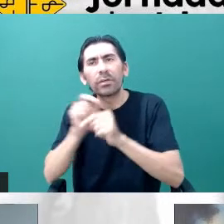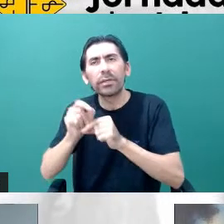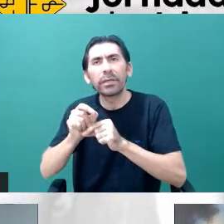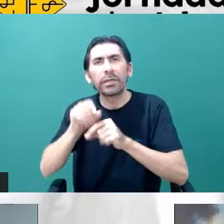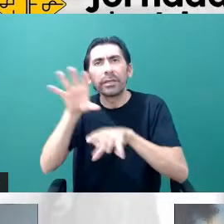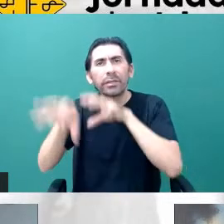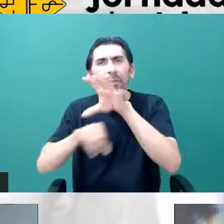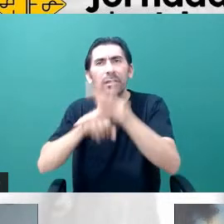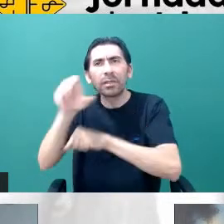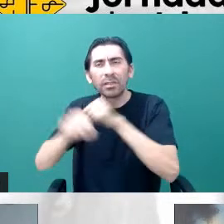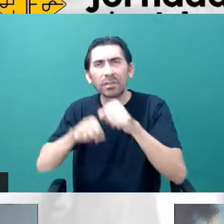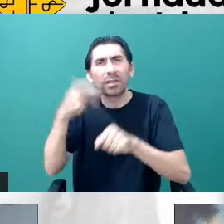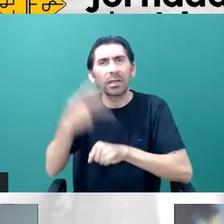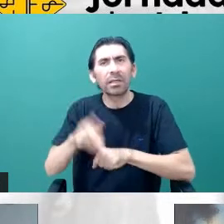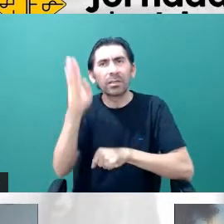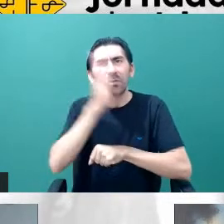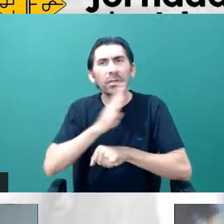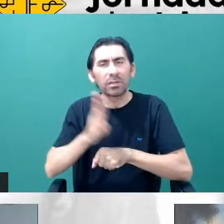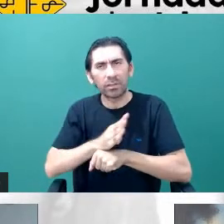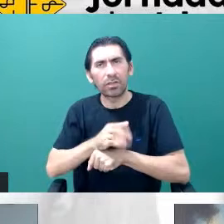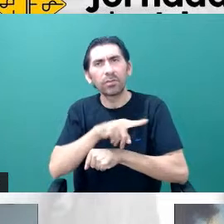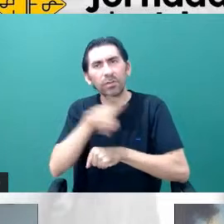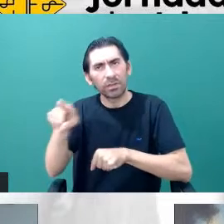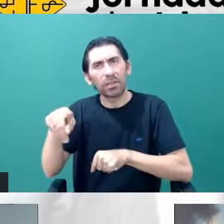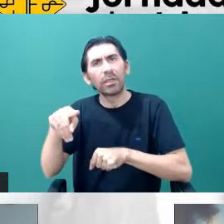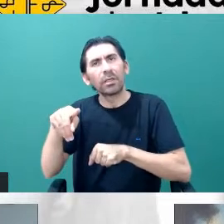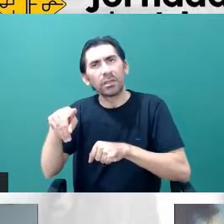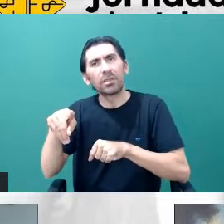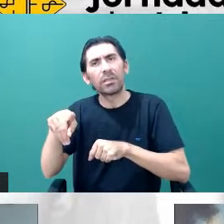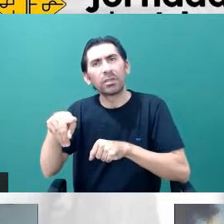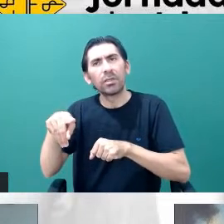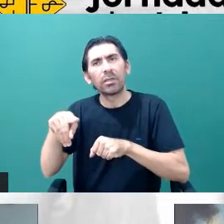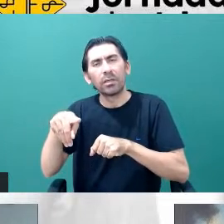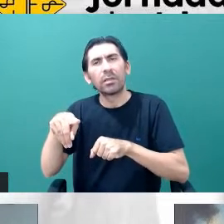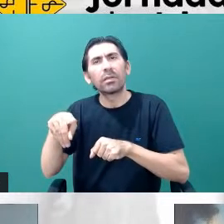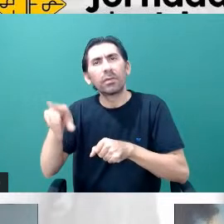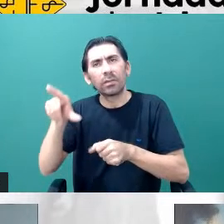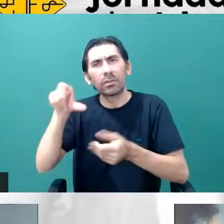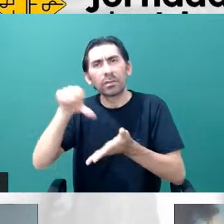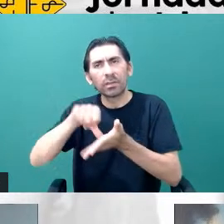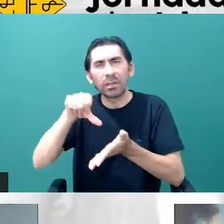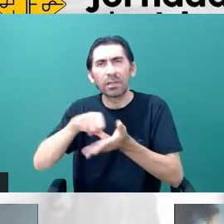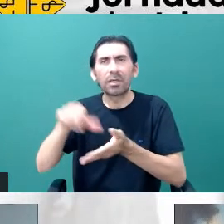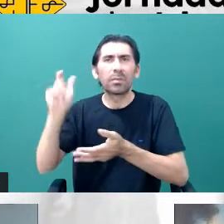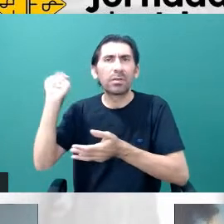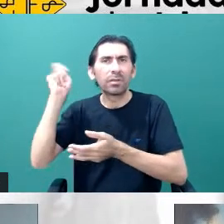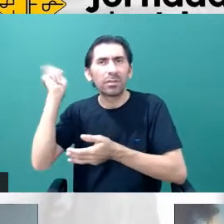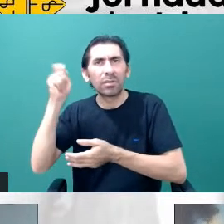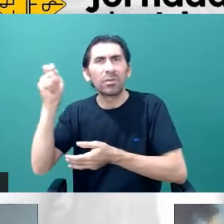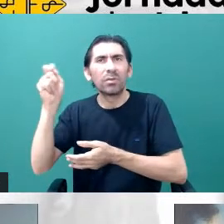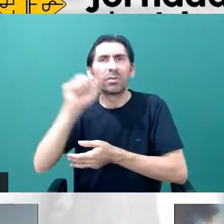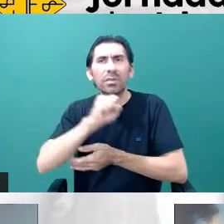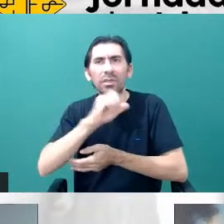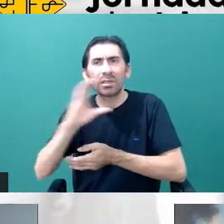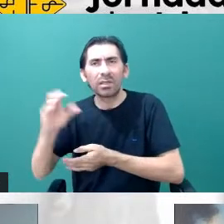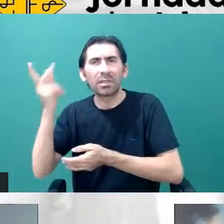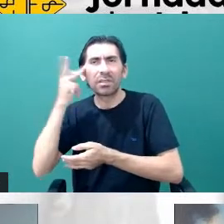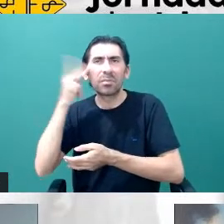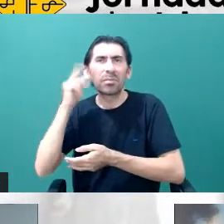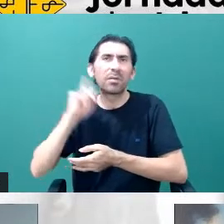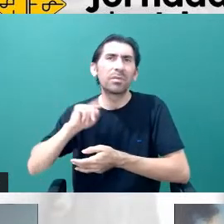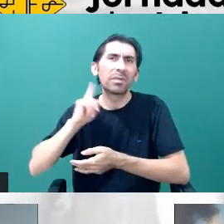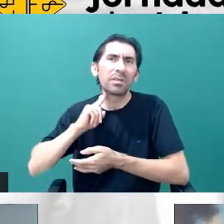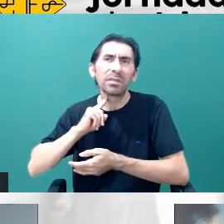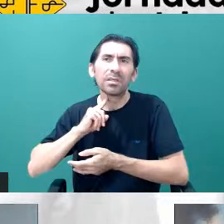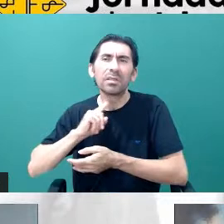astrofísica no Brasil. Vocês vão encontrar centros como Rio Grande do Sul, Santa Catarina, São Paulo, Minas Gerais,